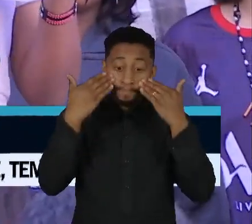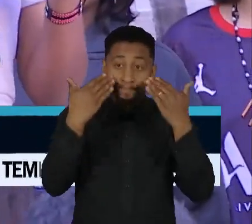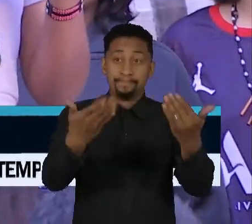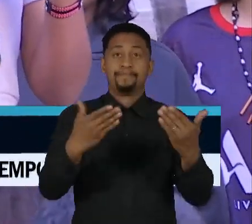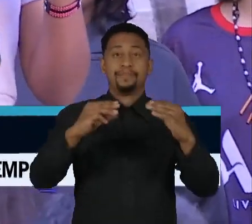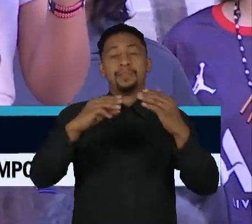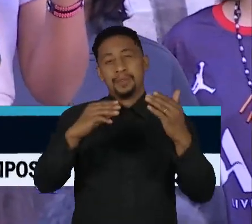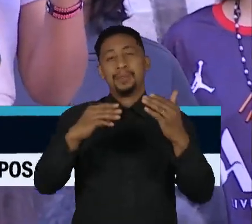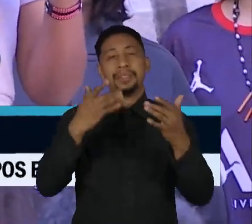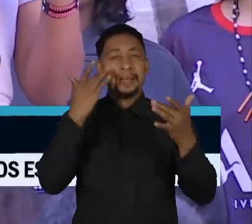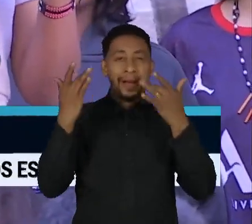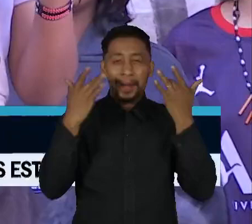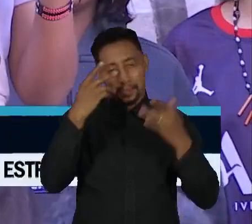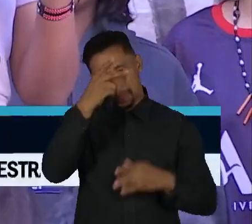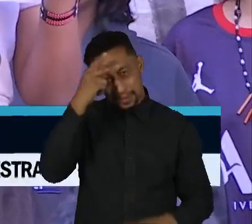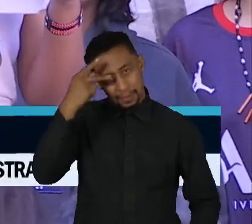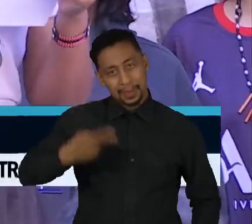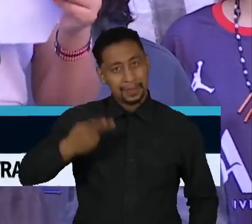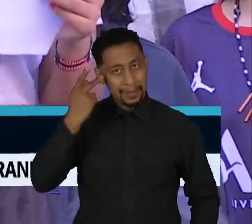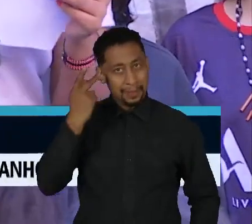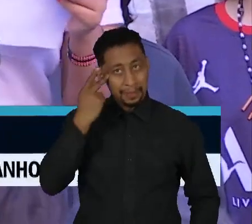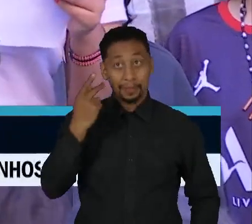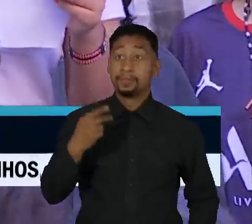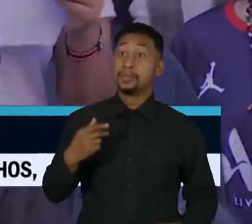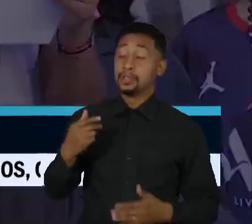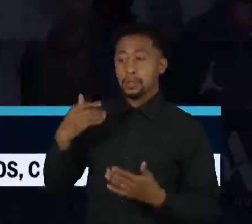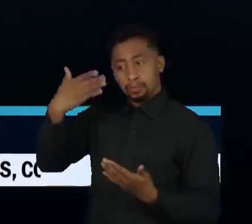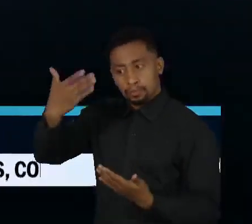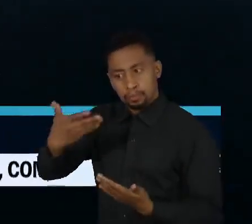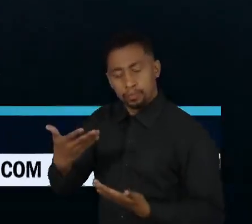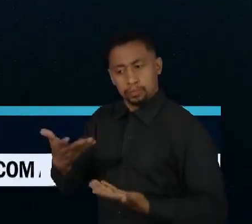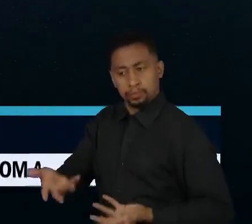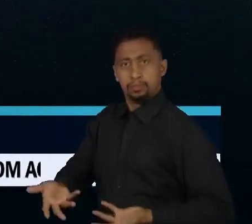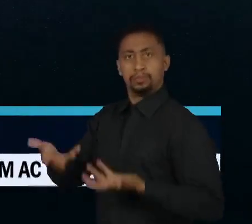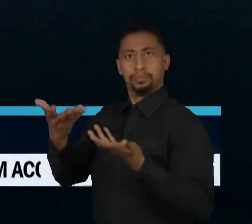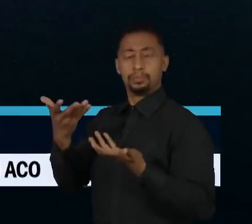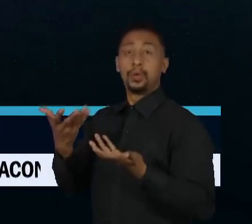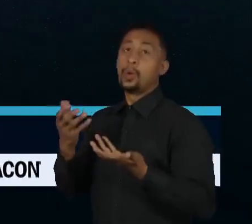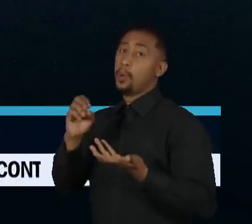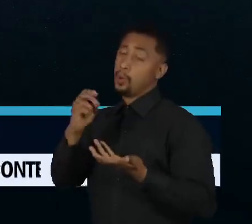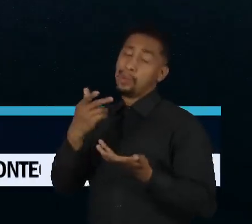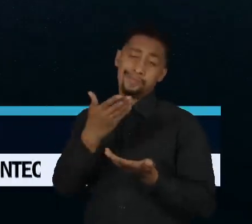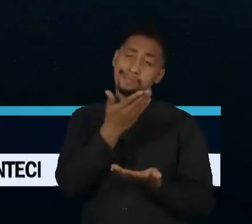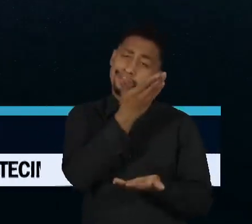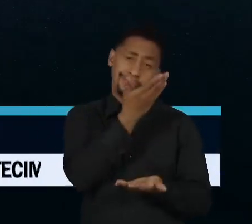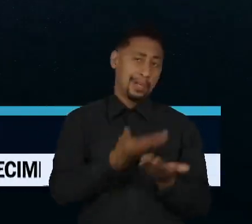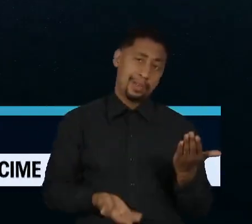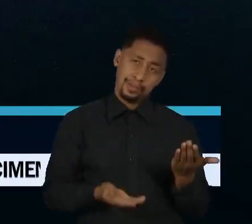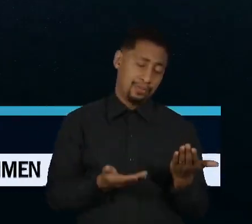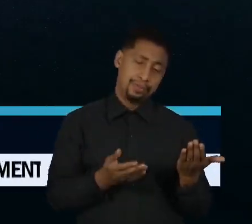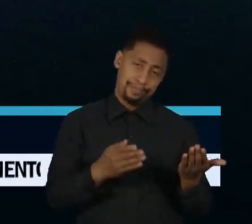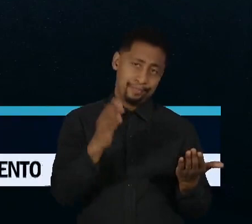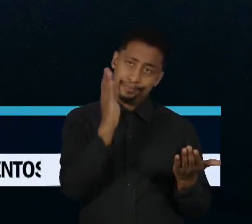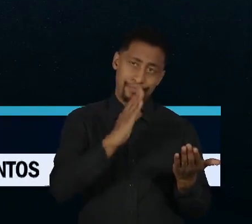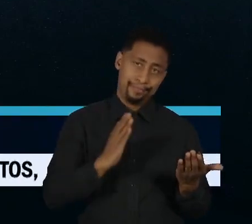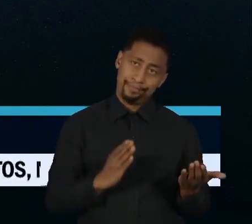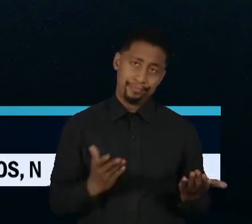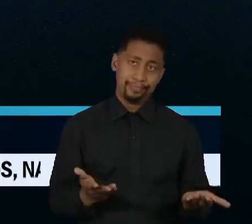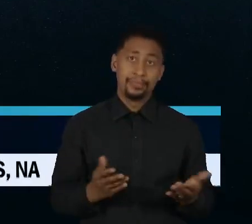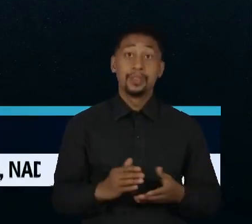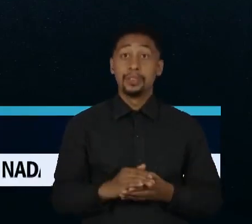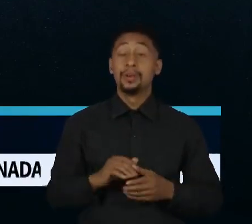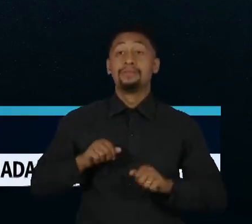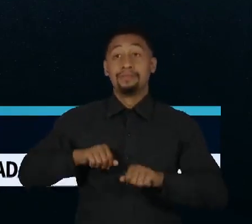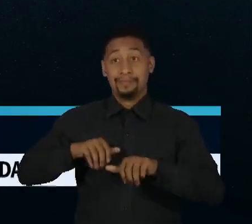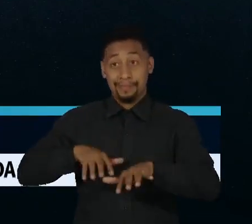Ou salvamos a terra-mãe ou perdemos no Brasil. Em Belo Horizonte, indígenas bloquearam um trecho da rodovia